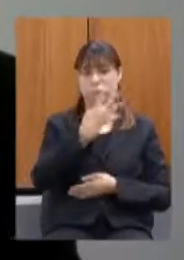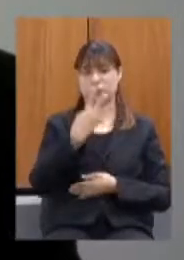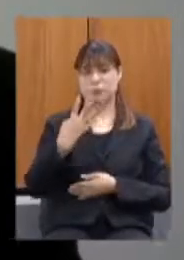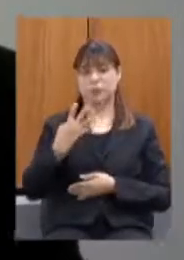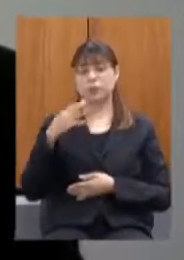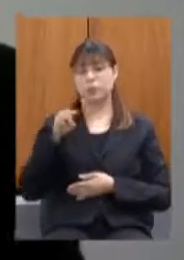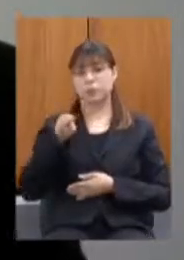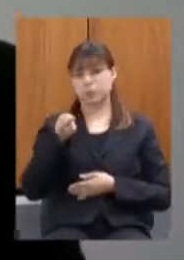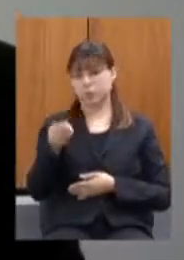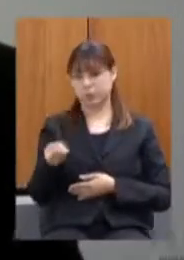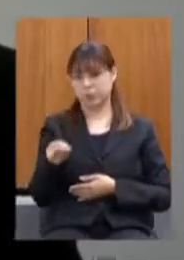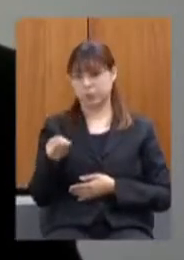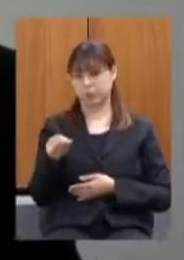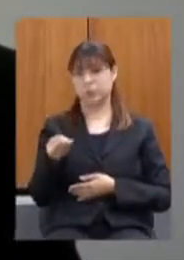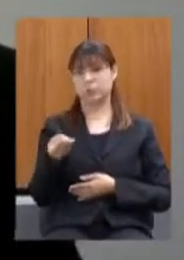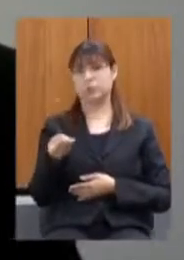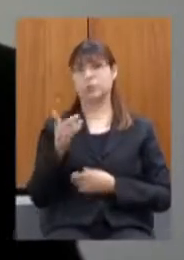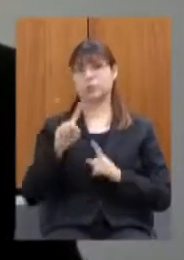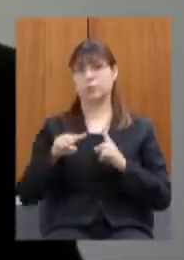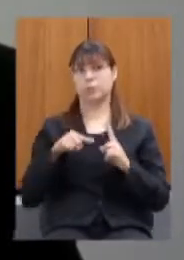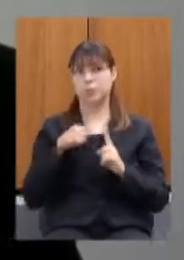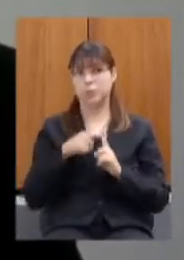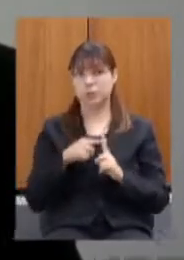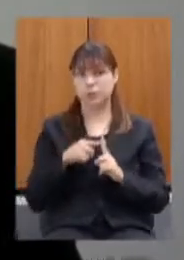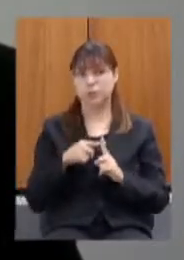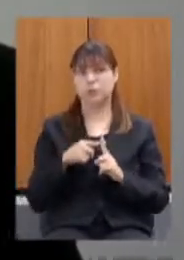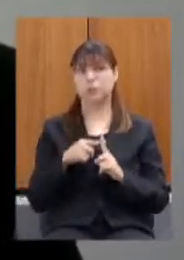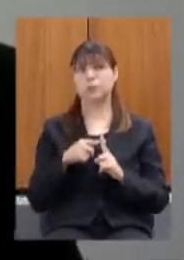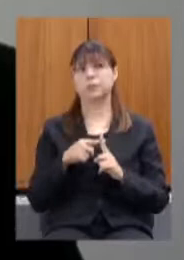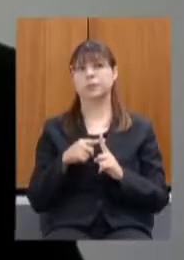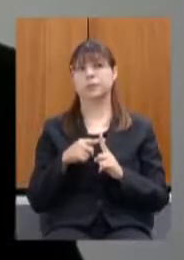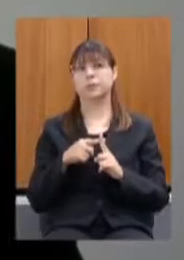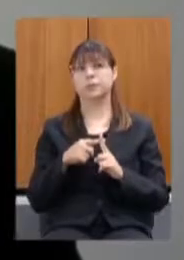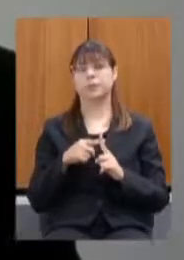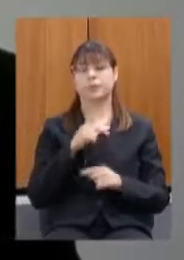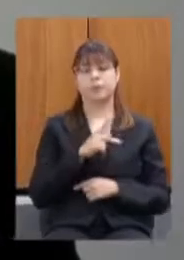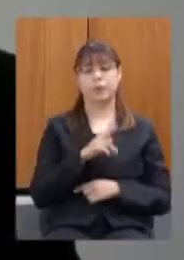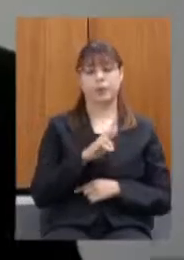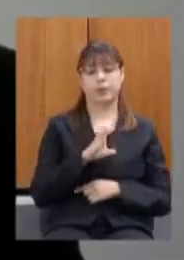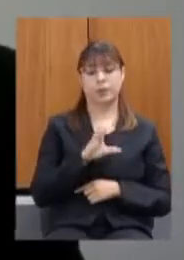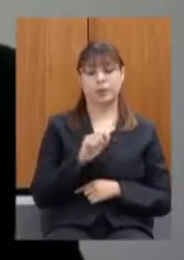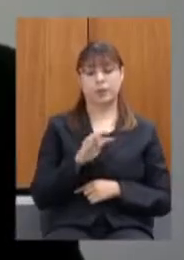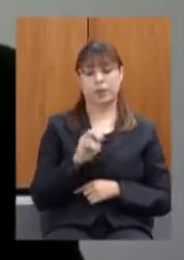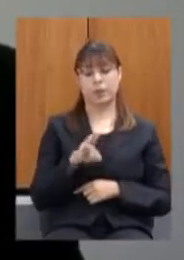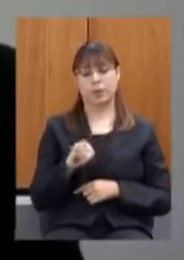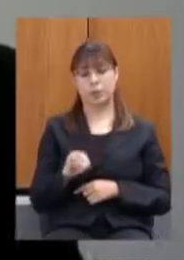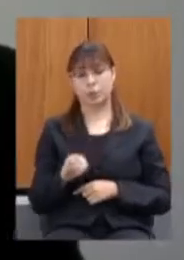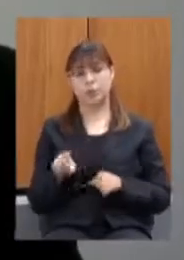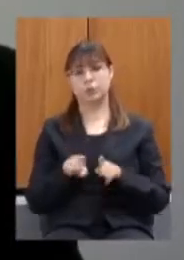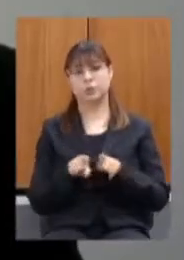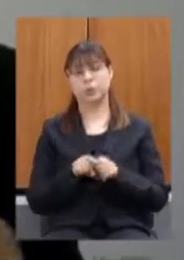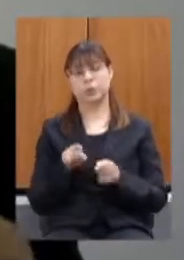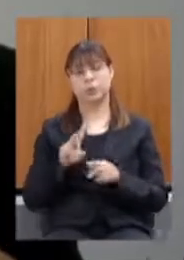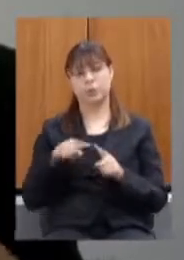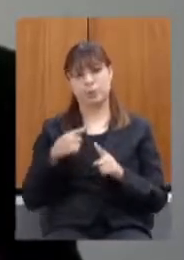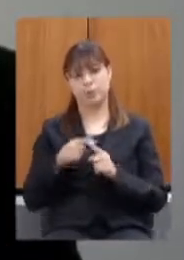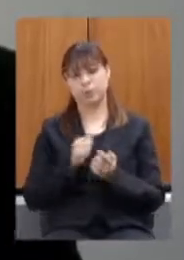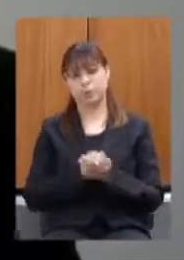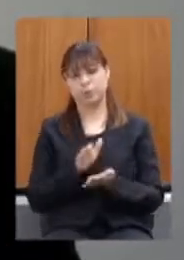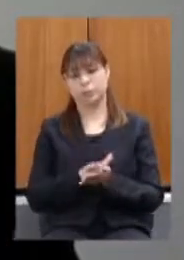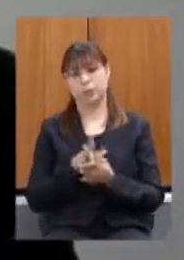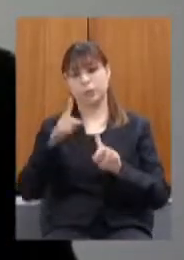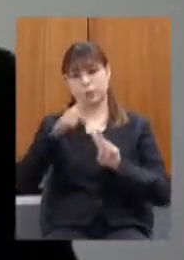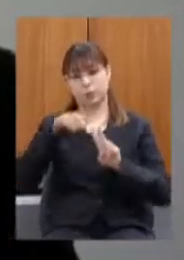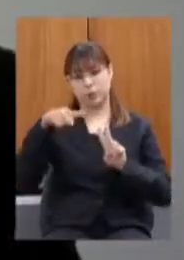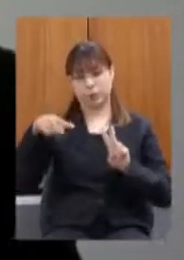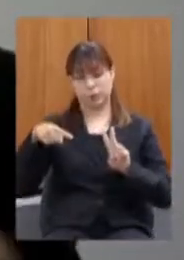e com isso e mais o precatório e mais a multa da Vale ela compensou isso e